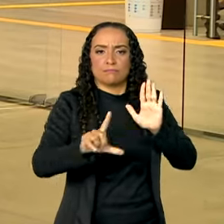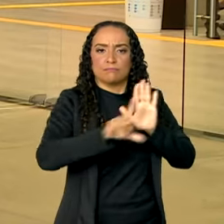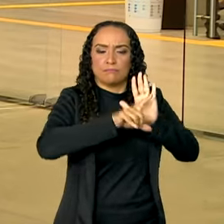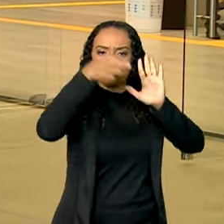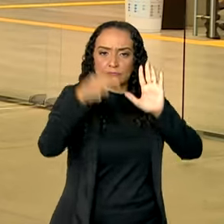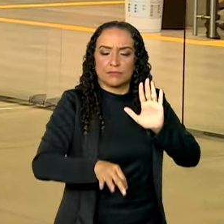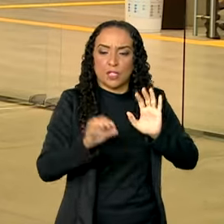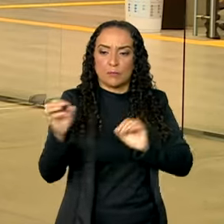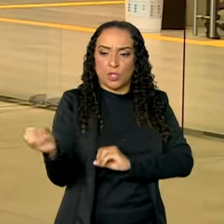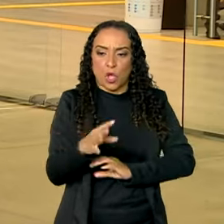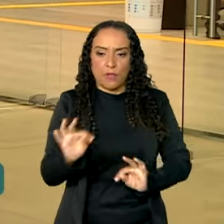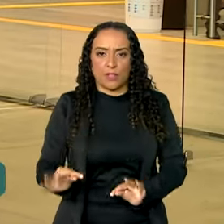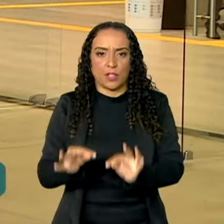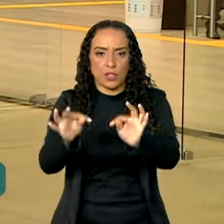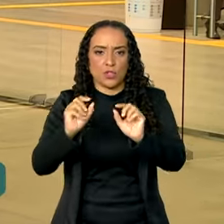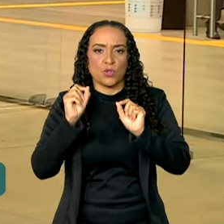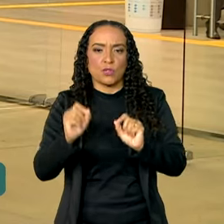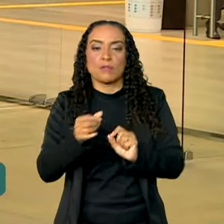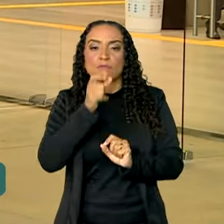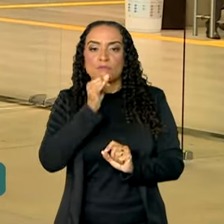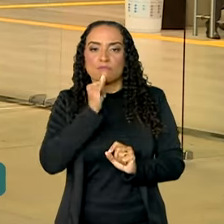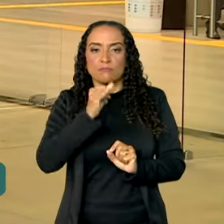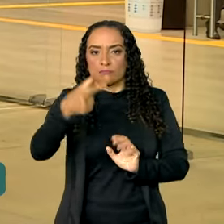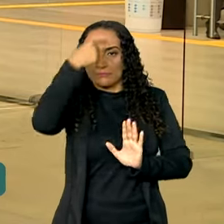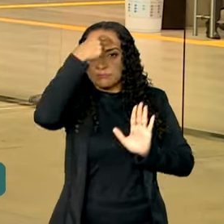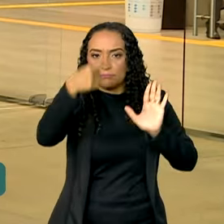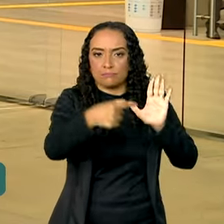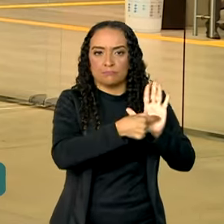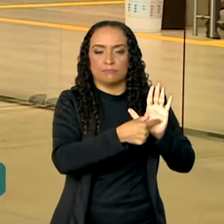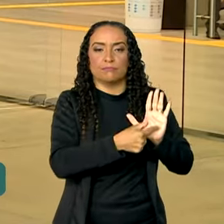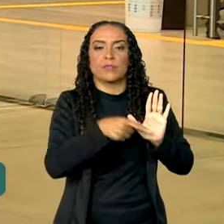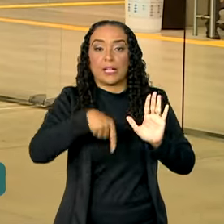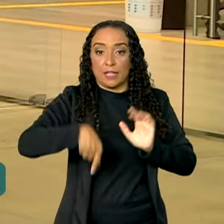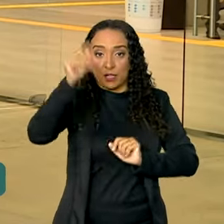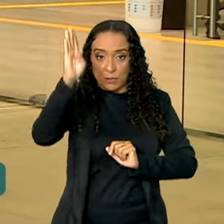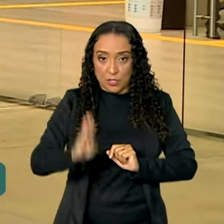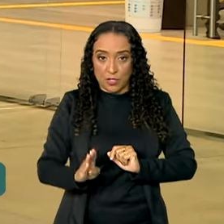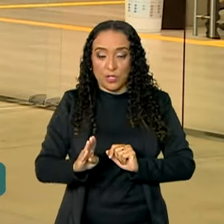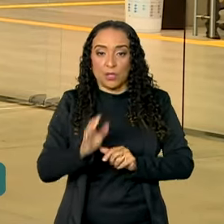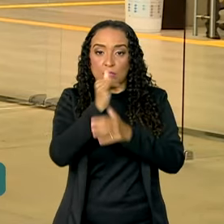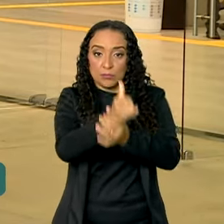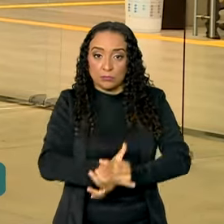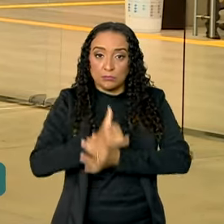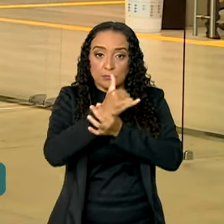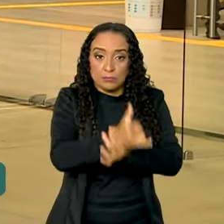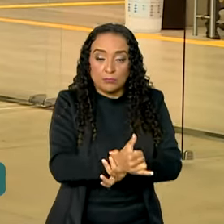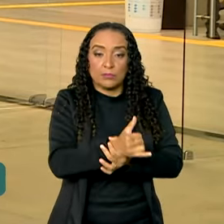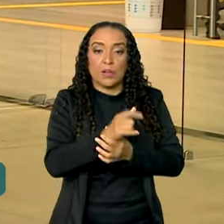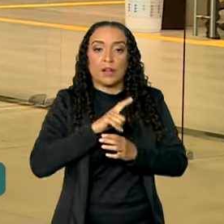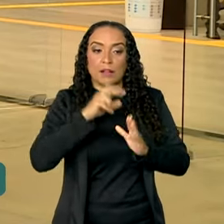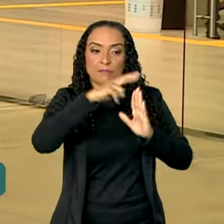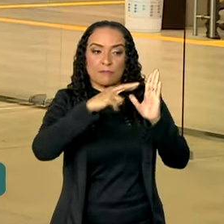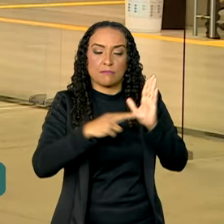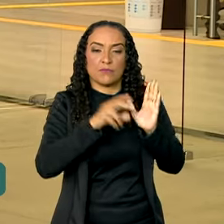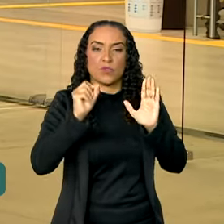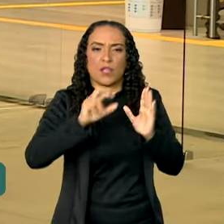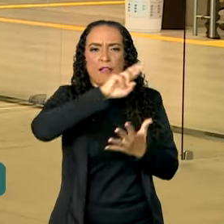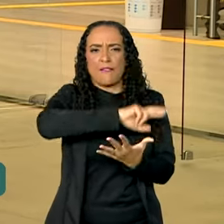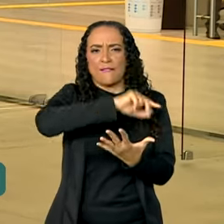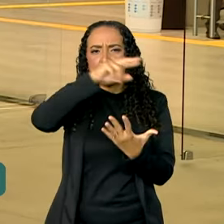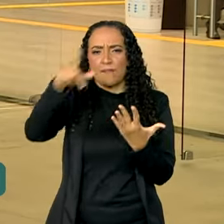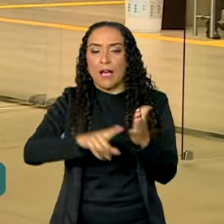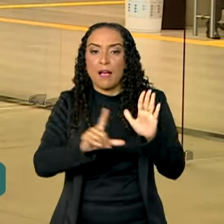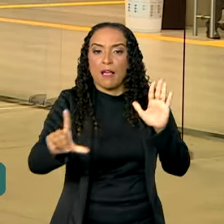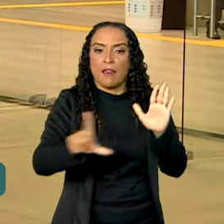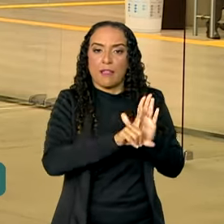novas tecnologias, como a inteligência artificial. No Brasil, a cibersegurança é regulamentada por uma série